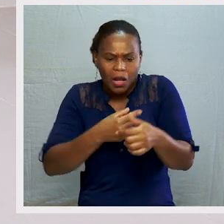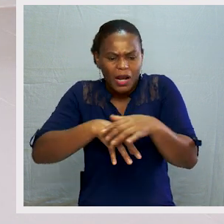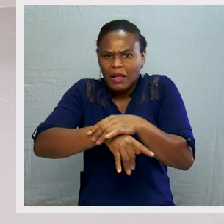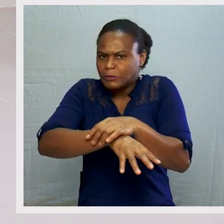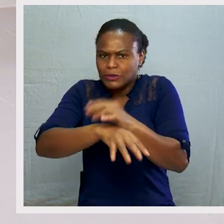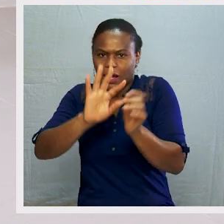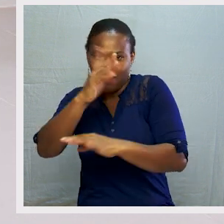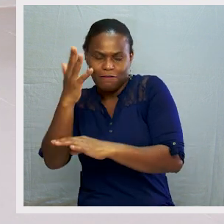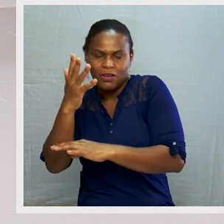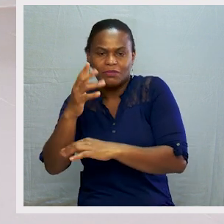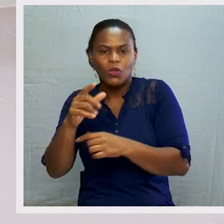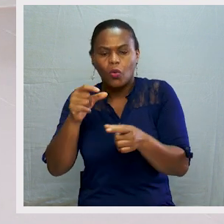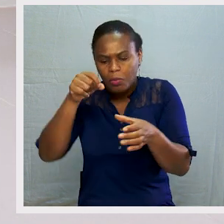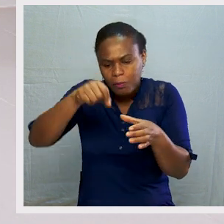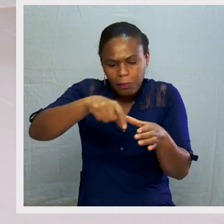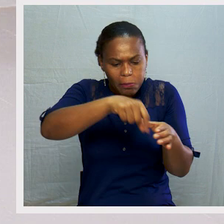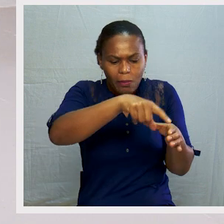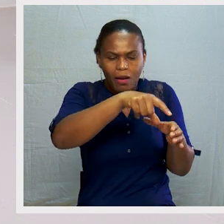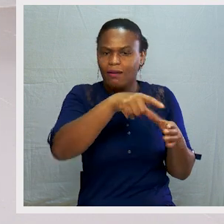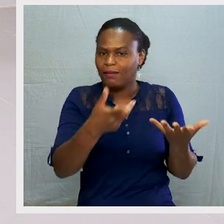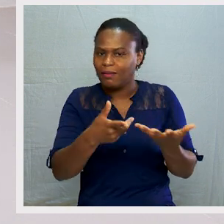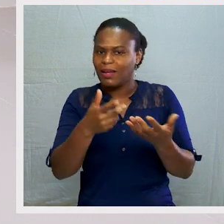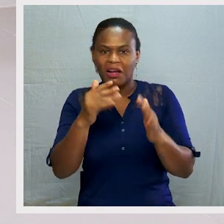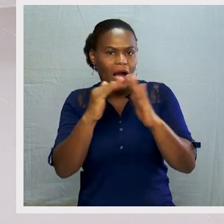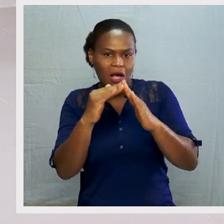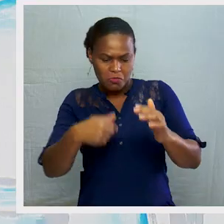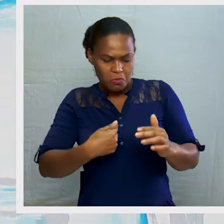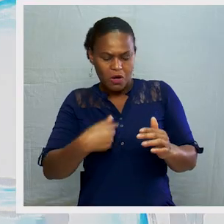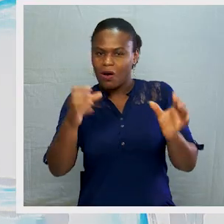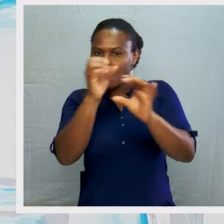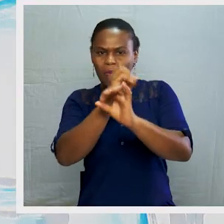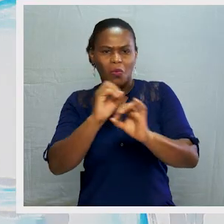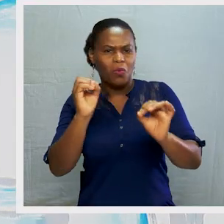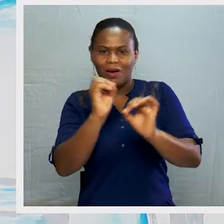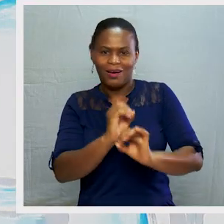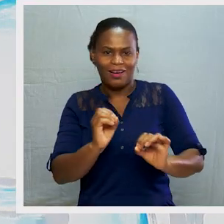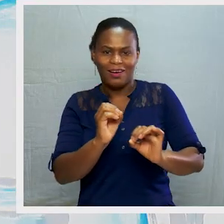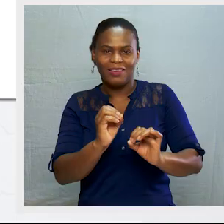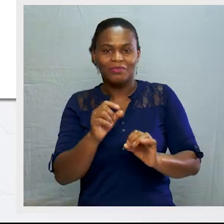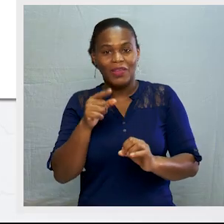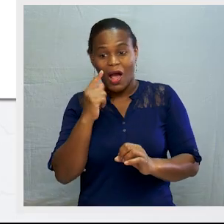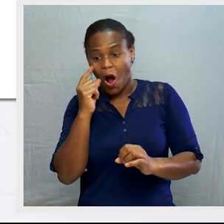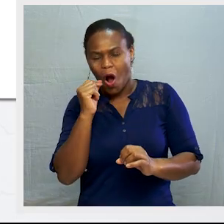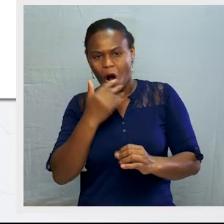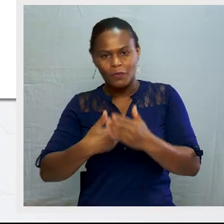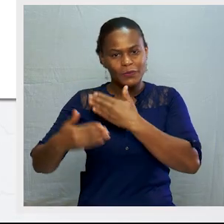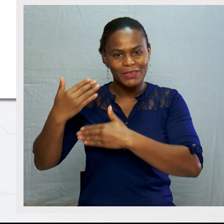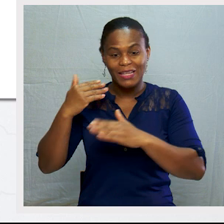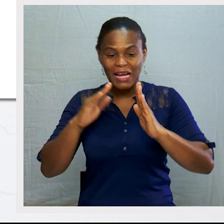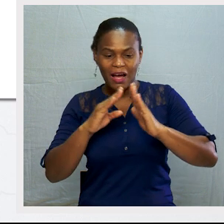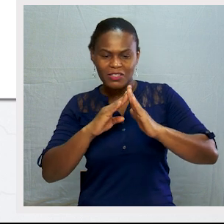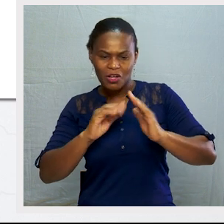Eles não tinham as suas próprias habitações, ou seja, não tinham as suas próprias